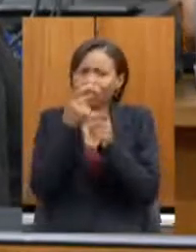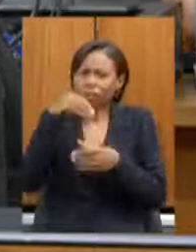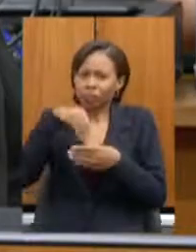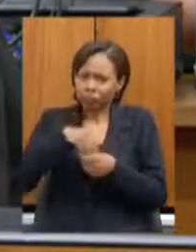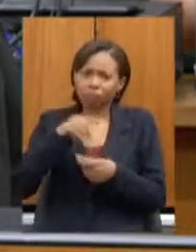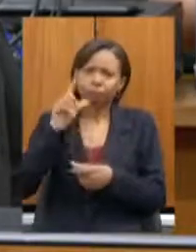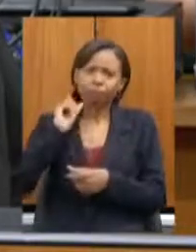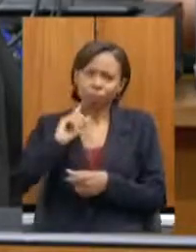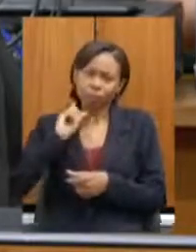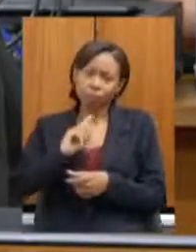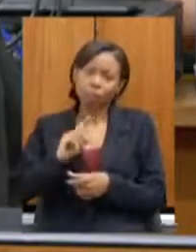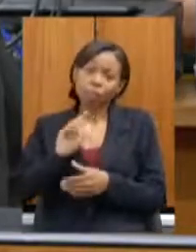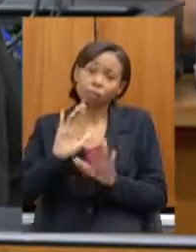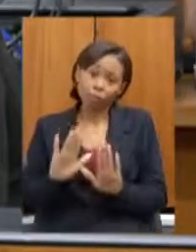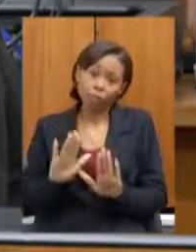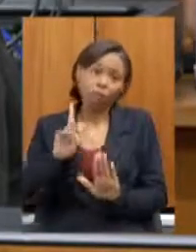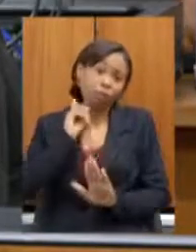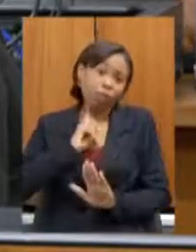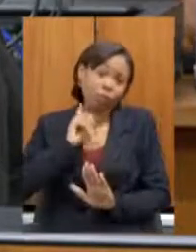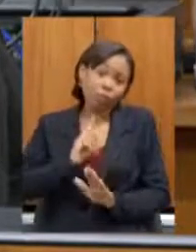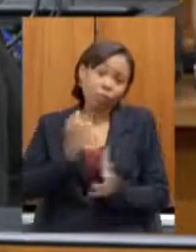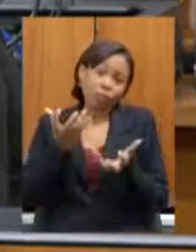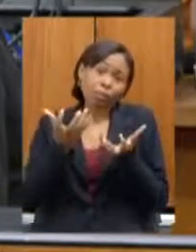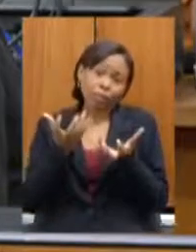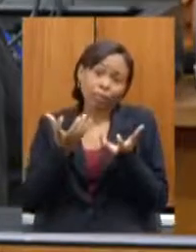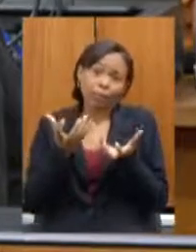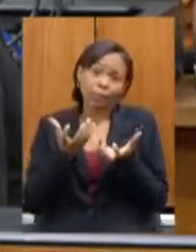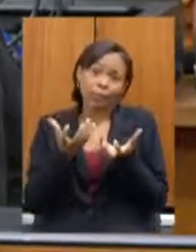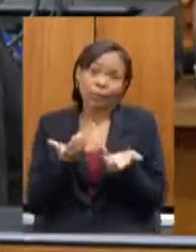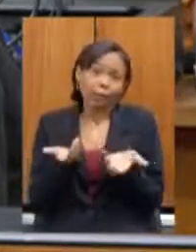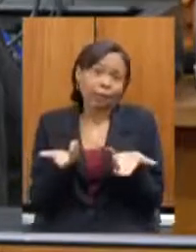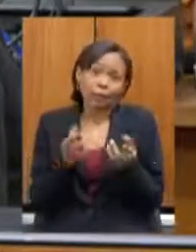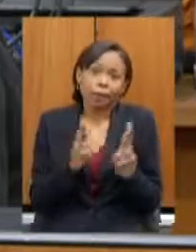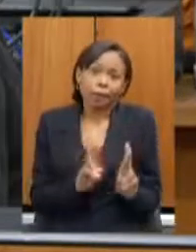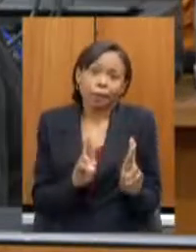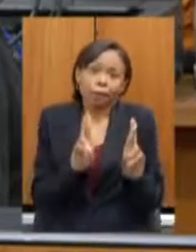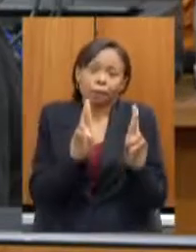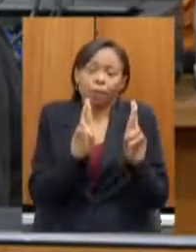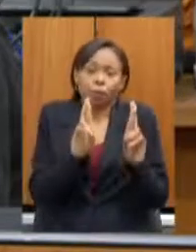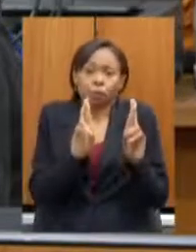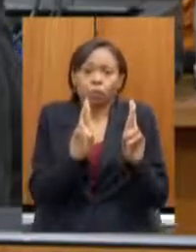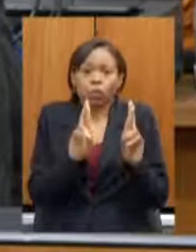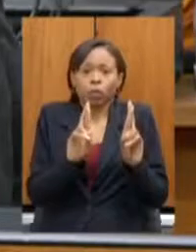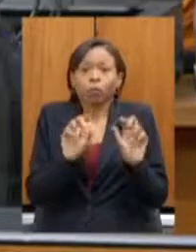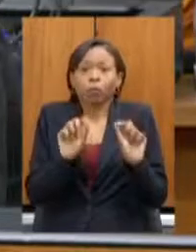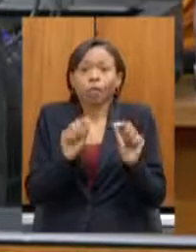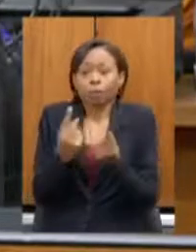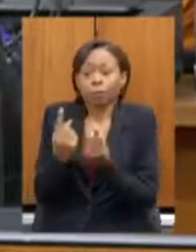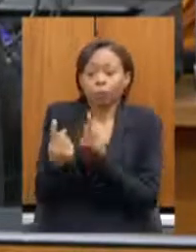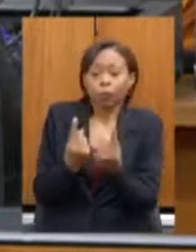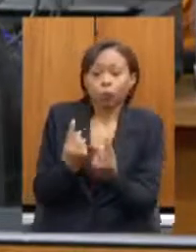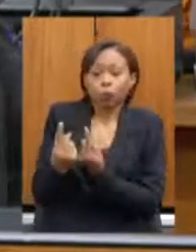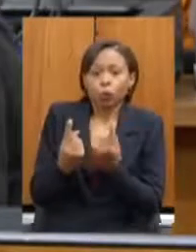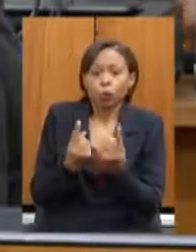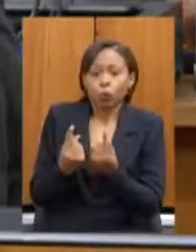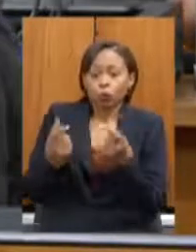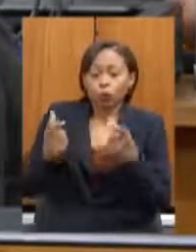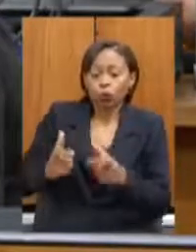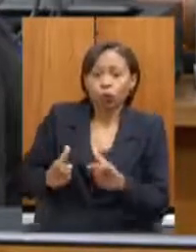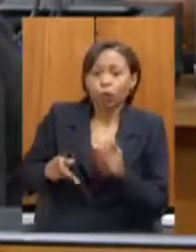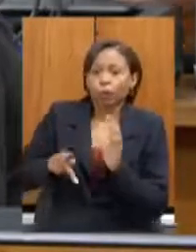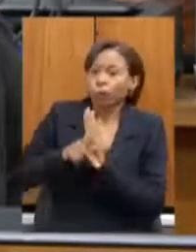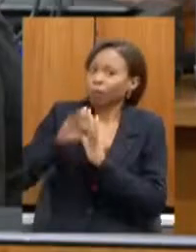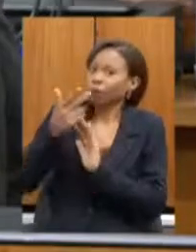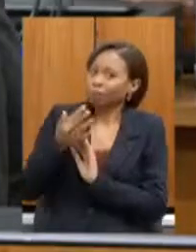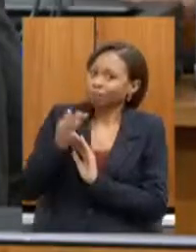quer assumir trechos federais. e eu gostaria de, nesse sentido, aproveitando